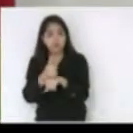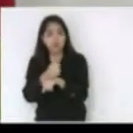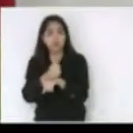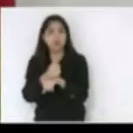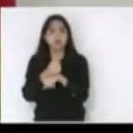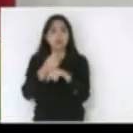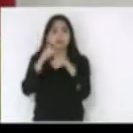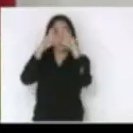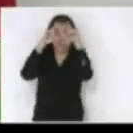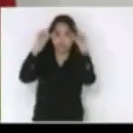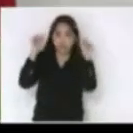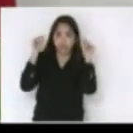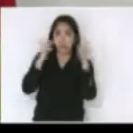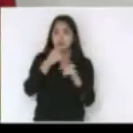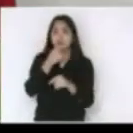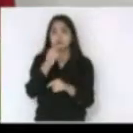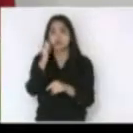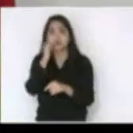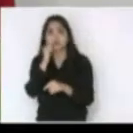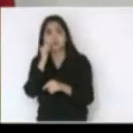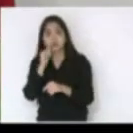enfermeiras professores